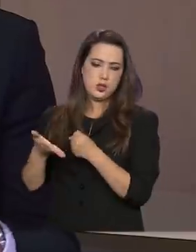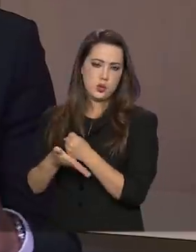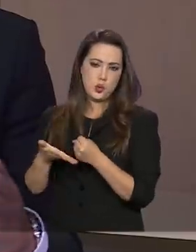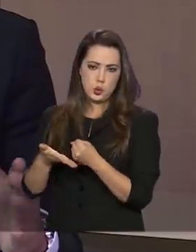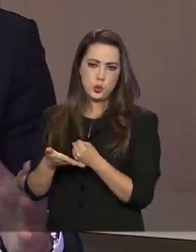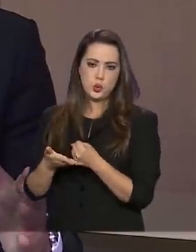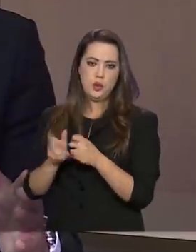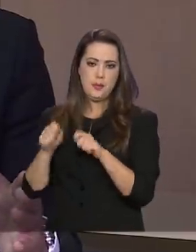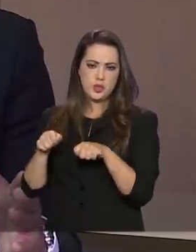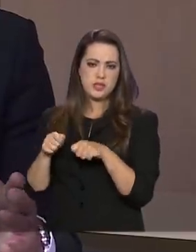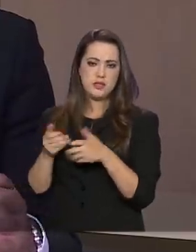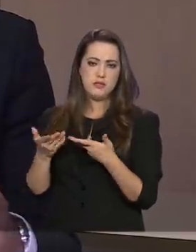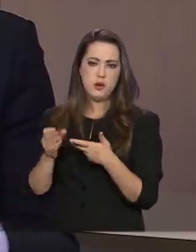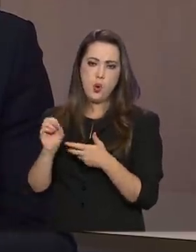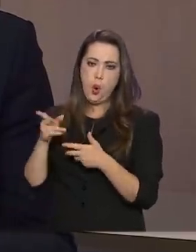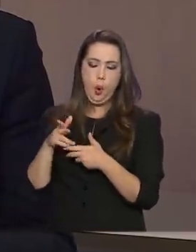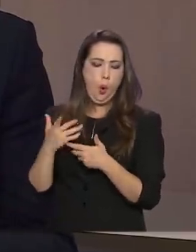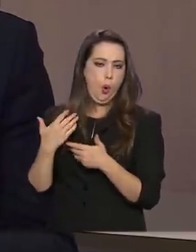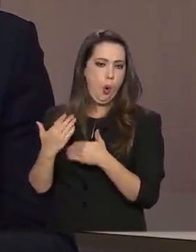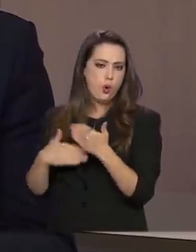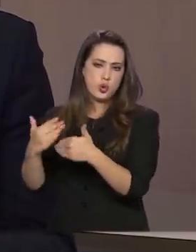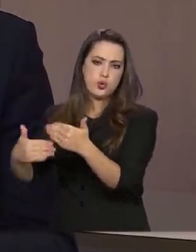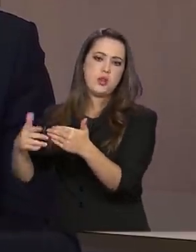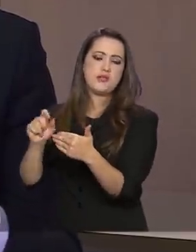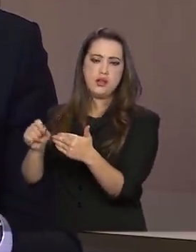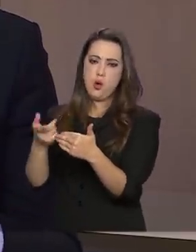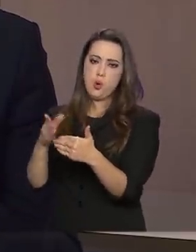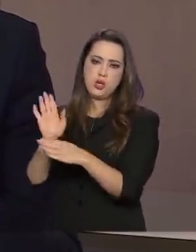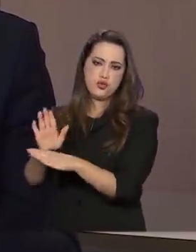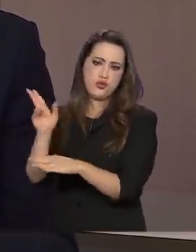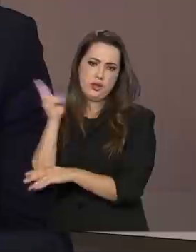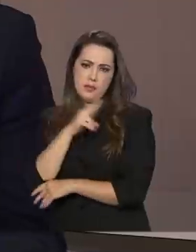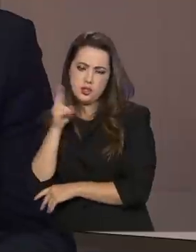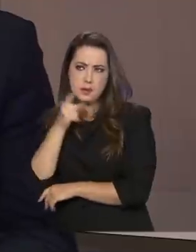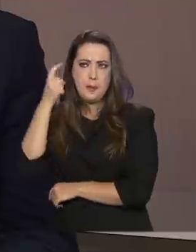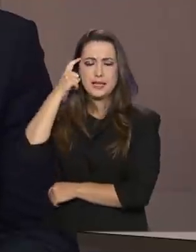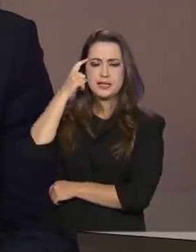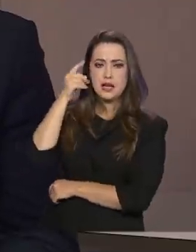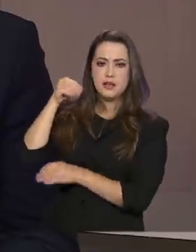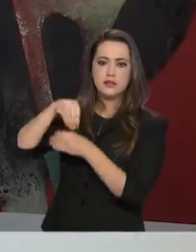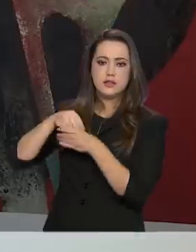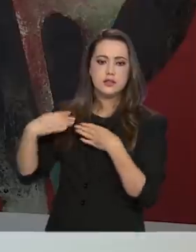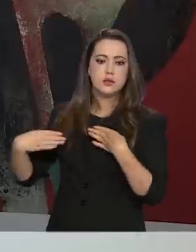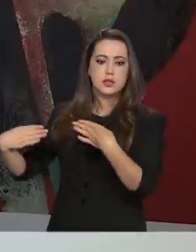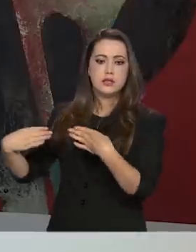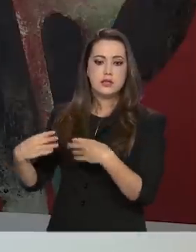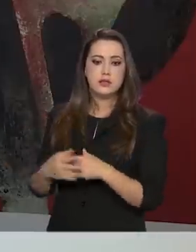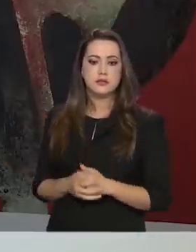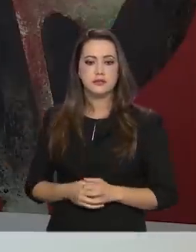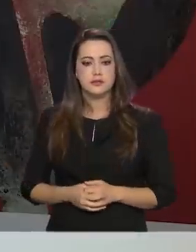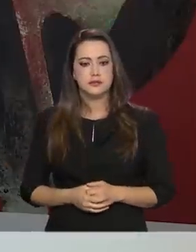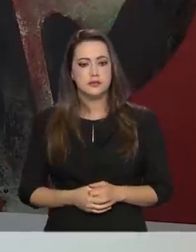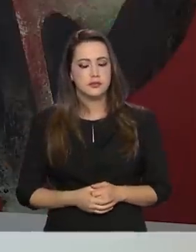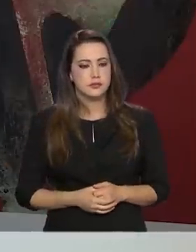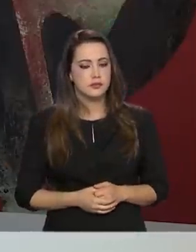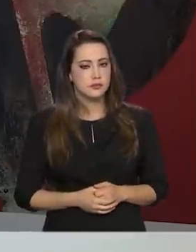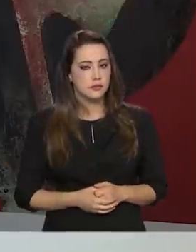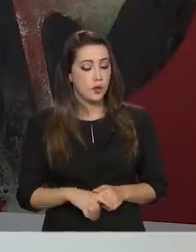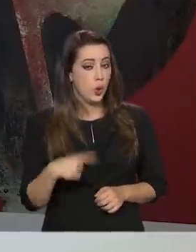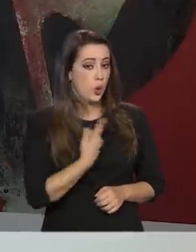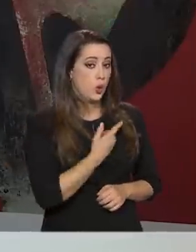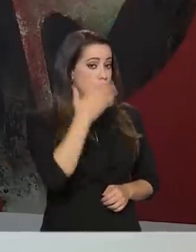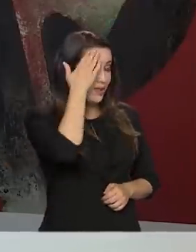a extensão do auxílio emergencial por mais tempo? Isso está sendo pensado aqui no Ministério? O que nós temos de